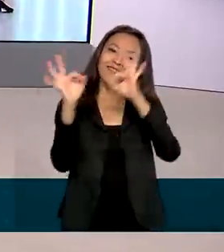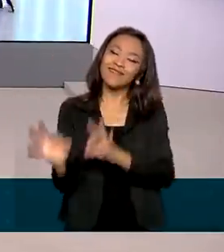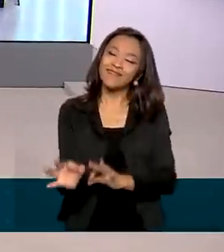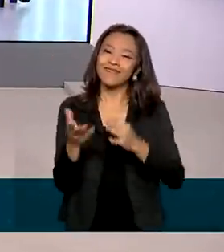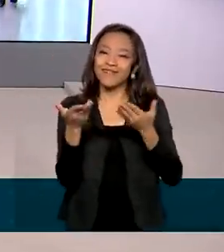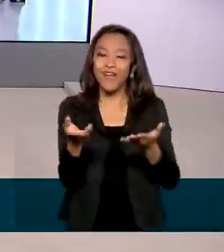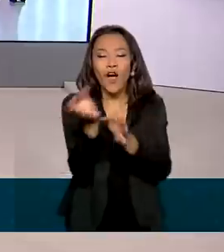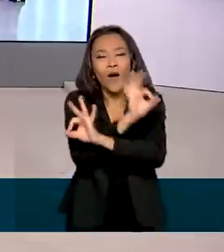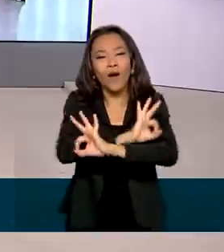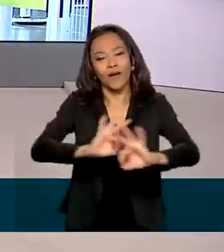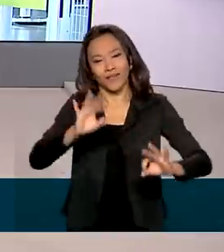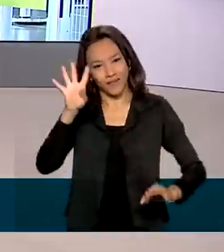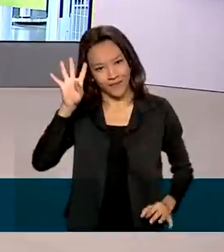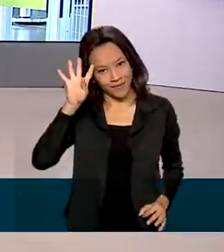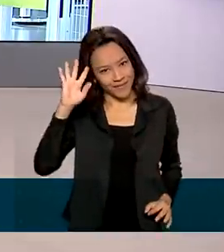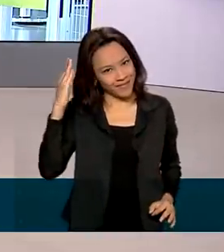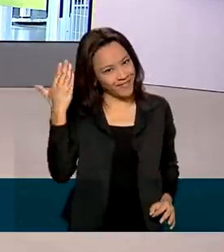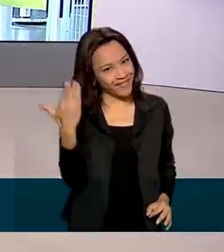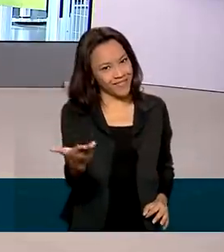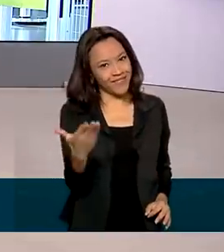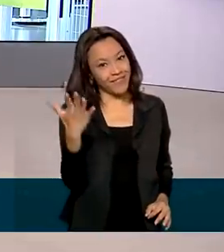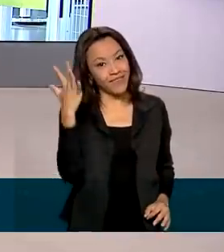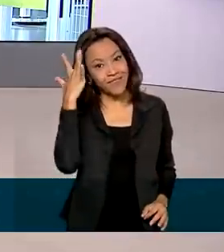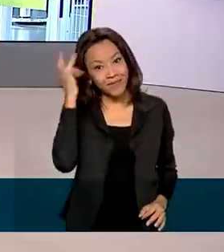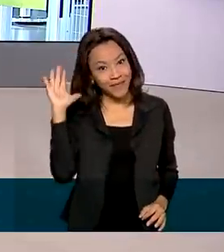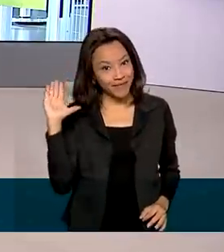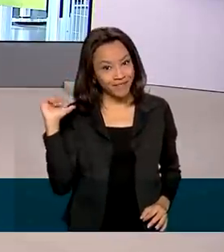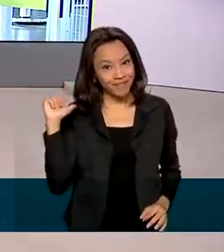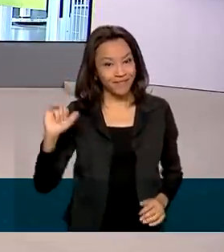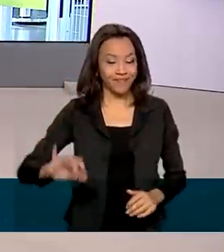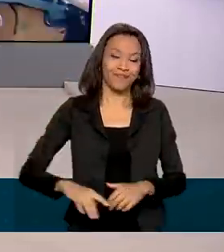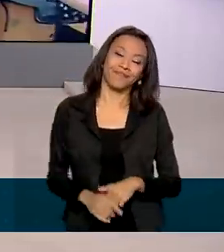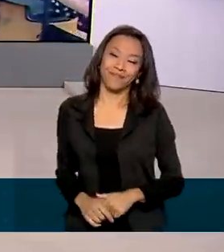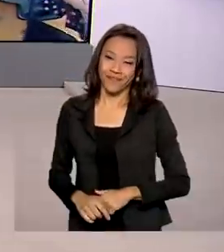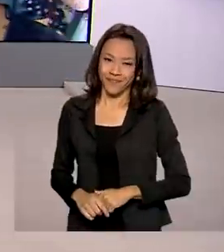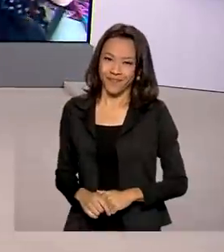sua audiência. Uma ótima quarta-feira para você. E até amanhã. Tchau, tchau.